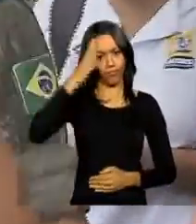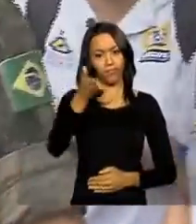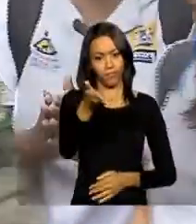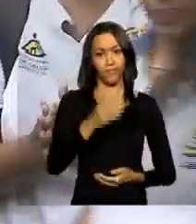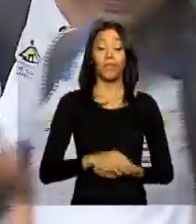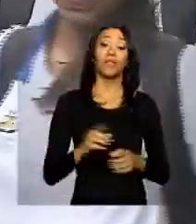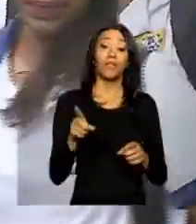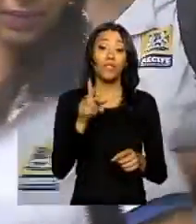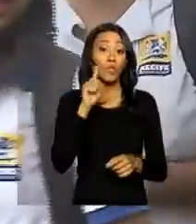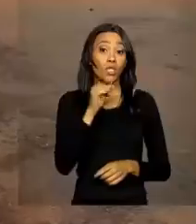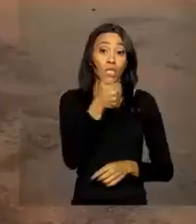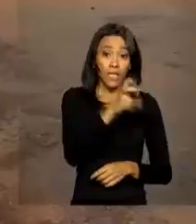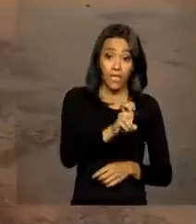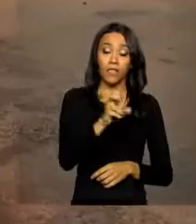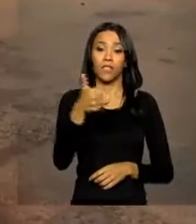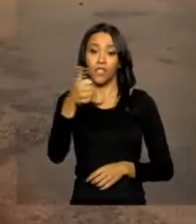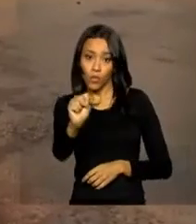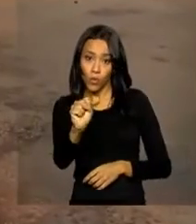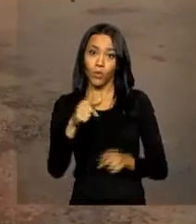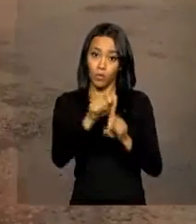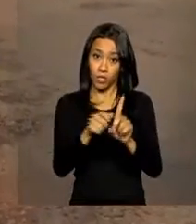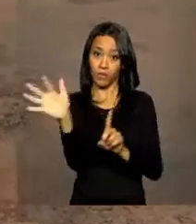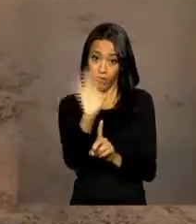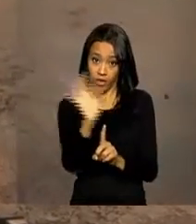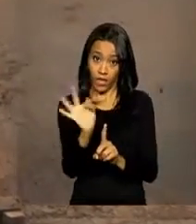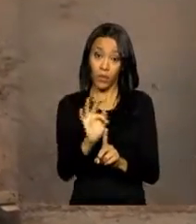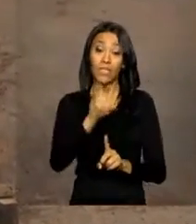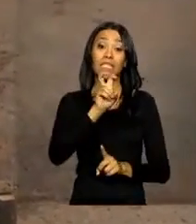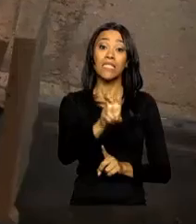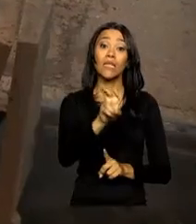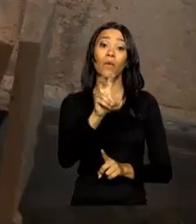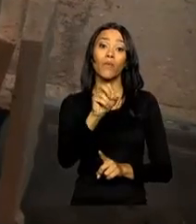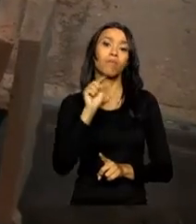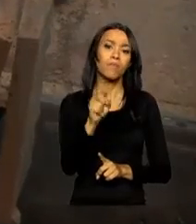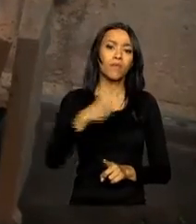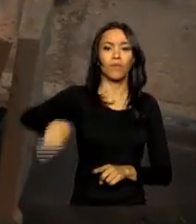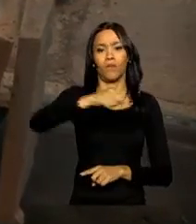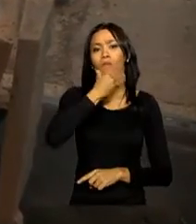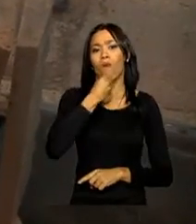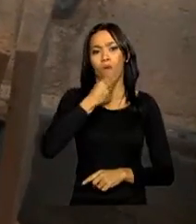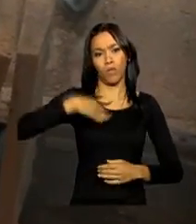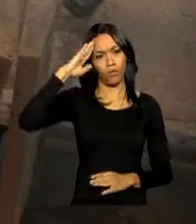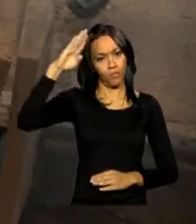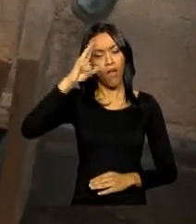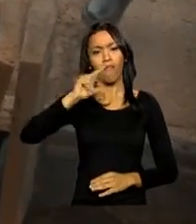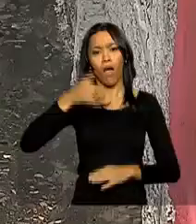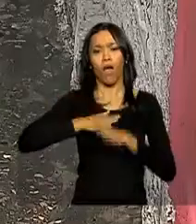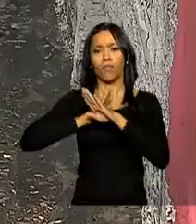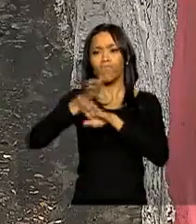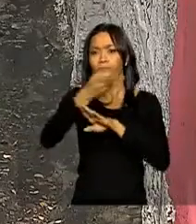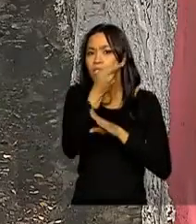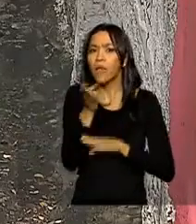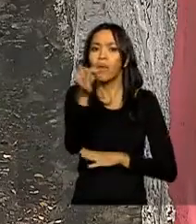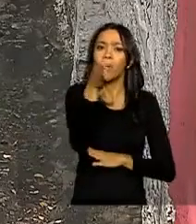E entre os dias 15 e 18 de fevereiro, 50 mil homens das Forças Armadas irão às residências